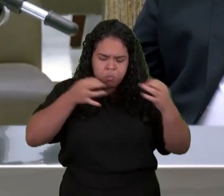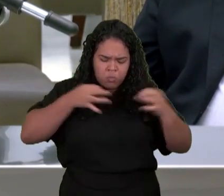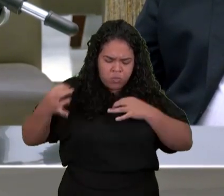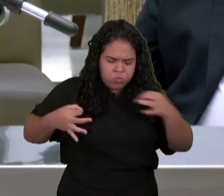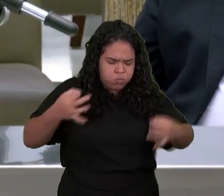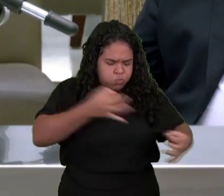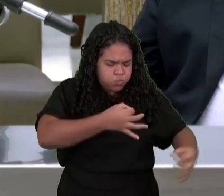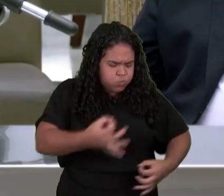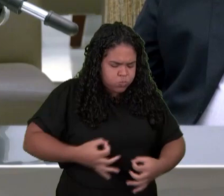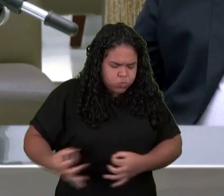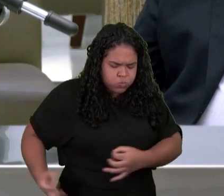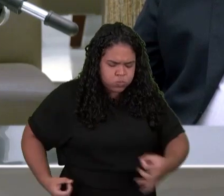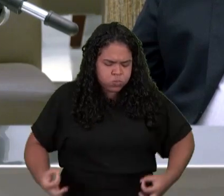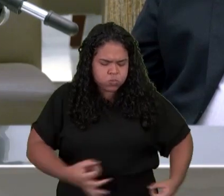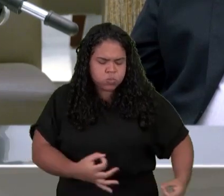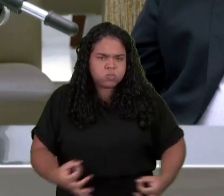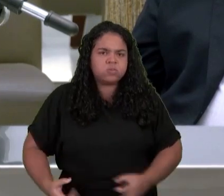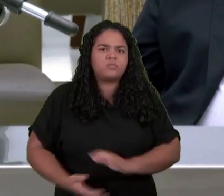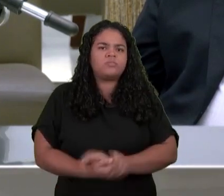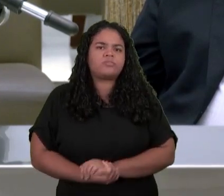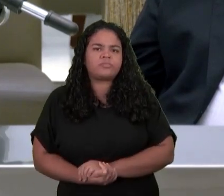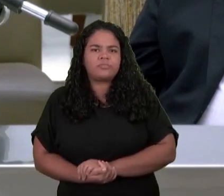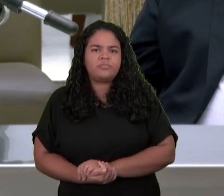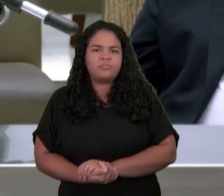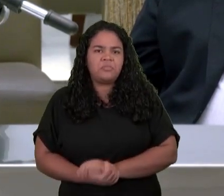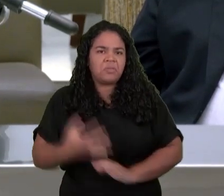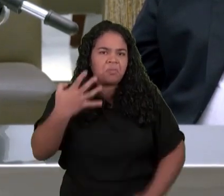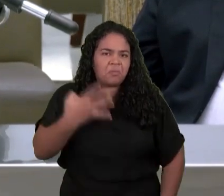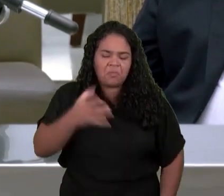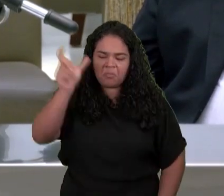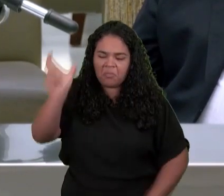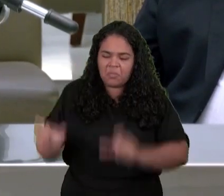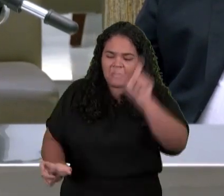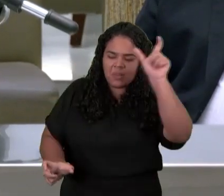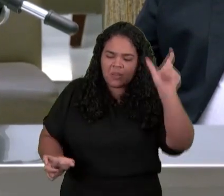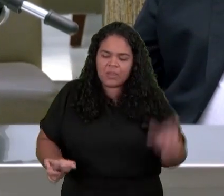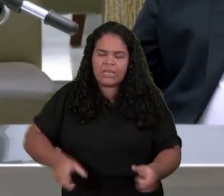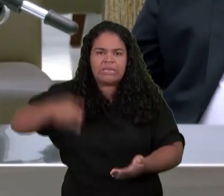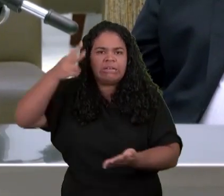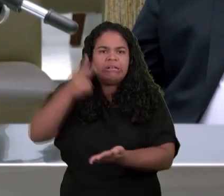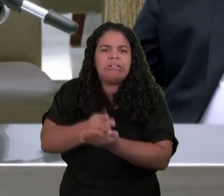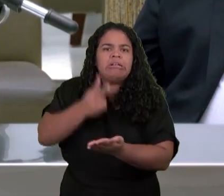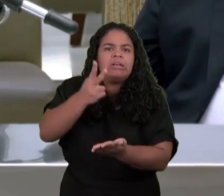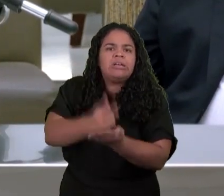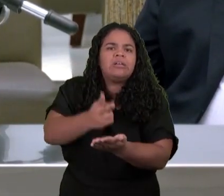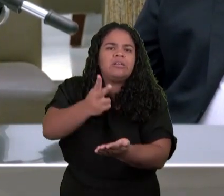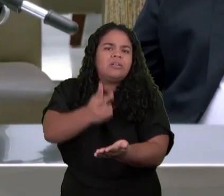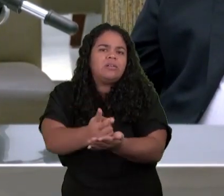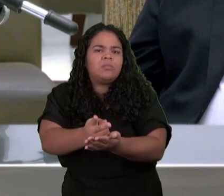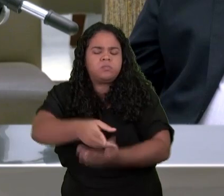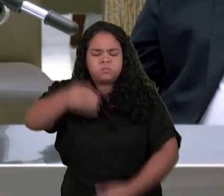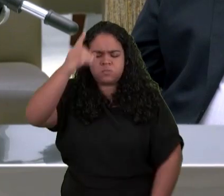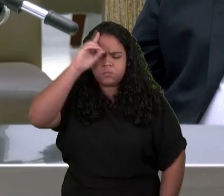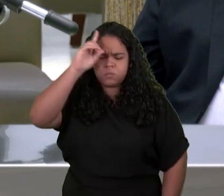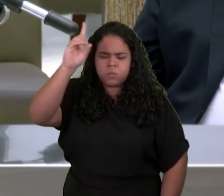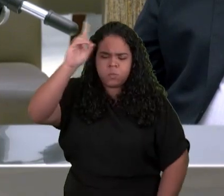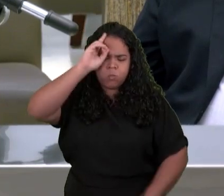de dia Nem de noite Dizendo O que é que eles Diziam Santo